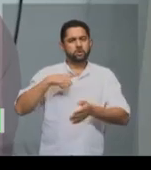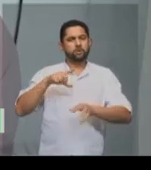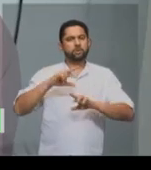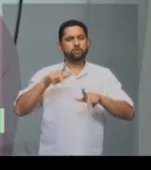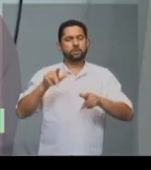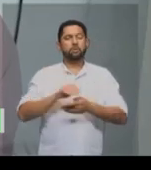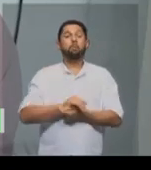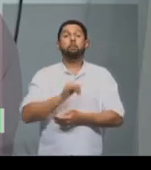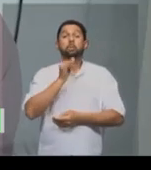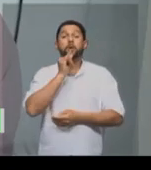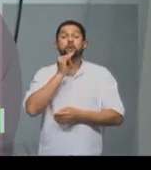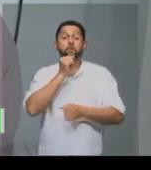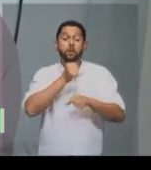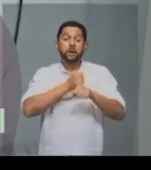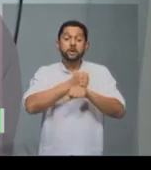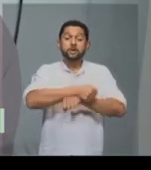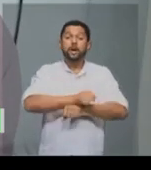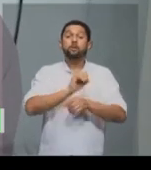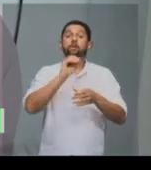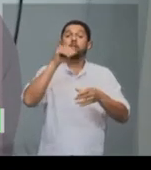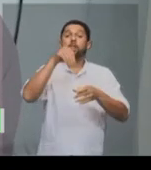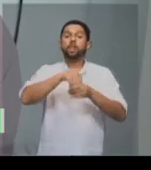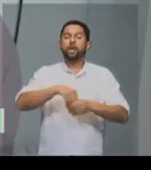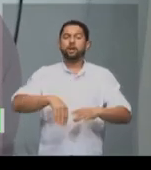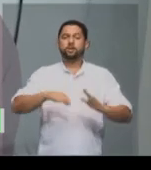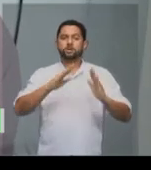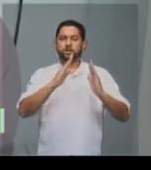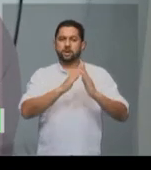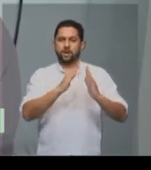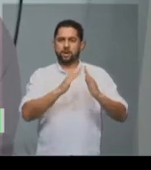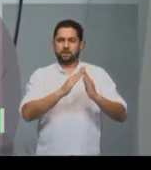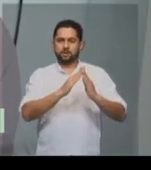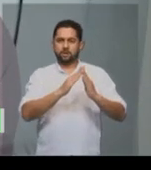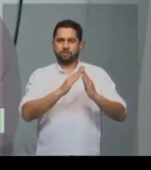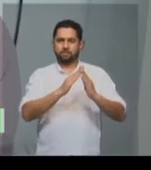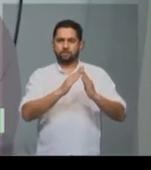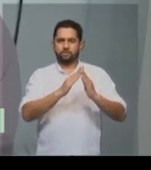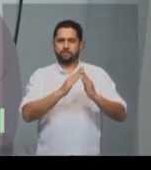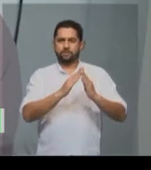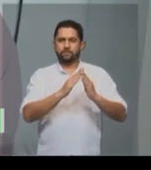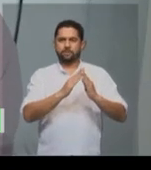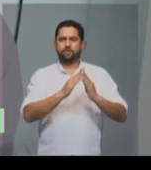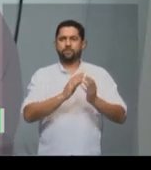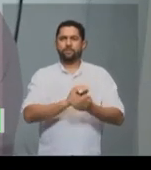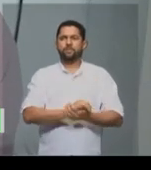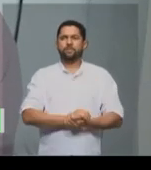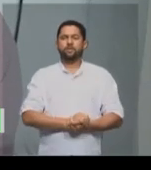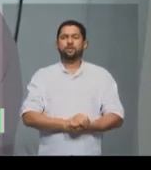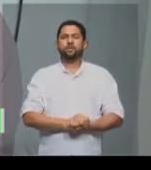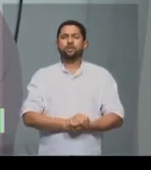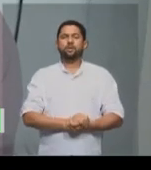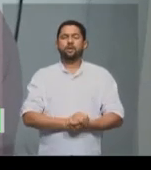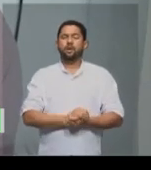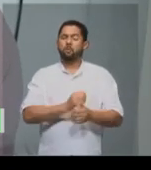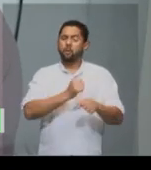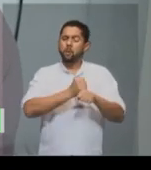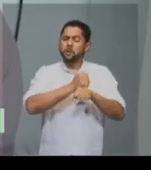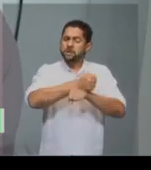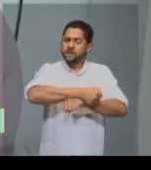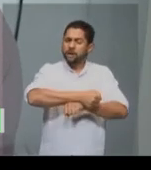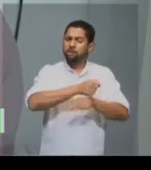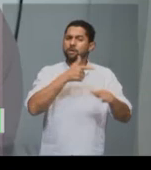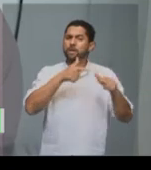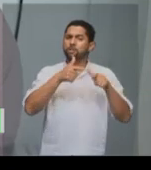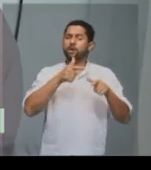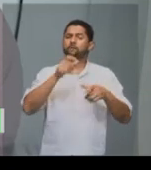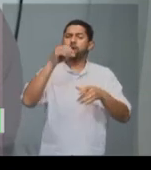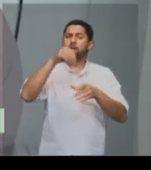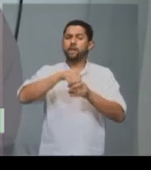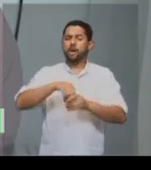escravos domésticos, ou escravizados domésticos, que é o novo termo, o escravizado doméstico, ele vai exercer funções